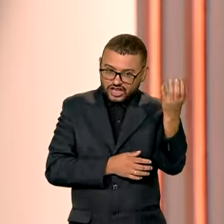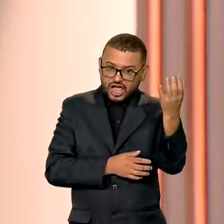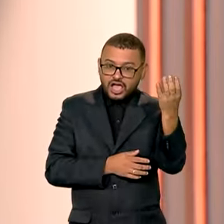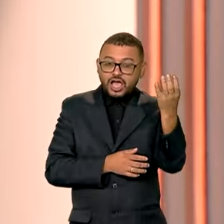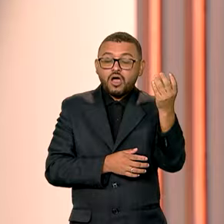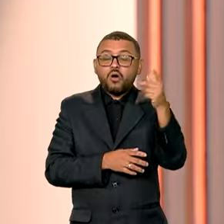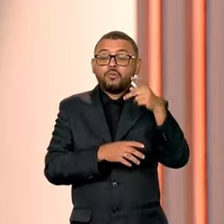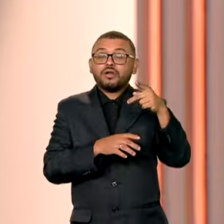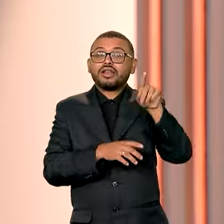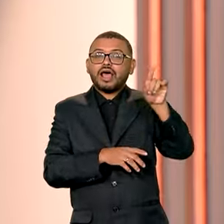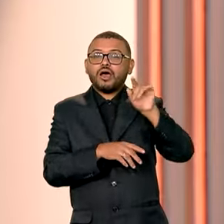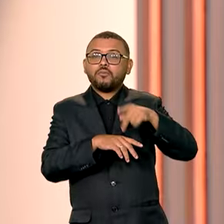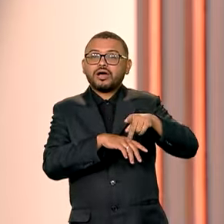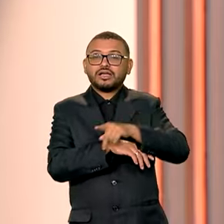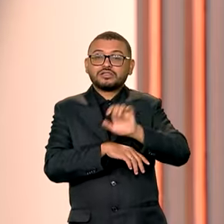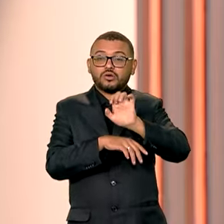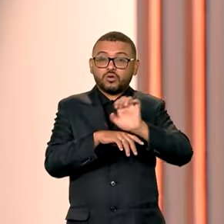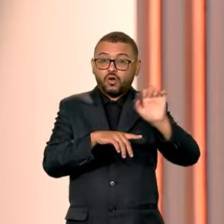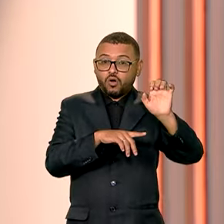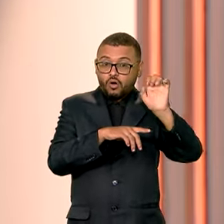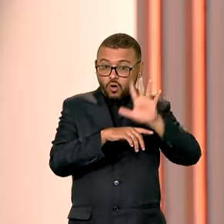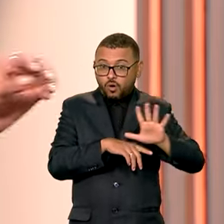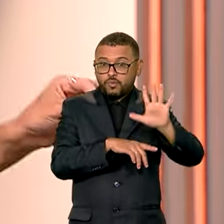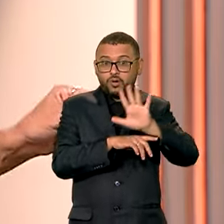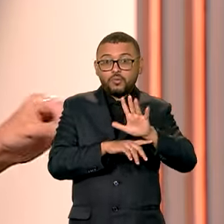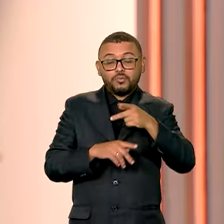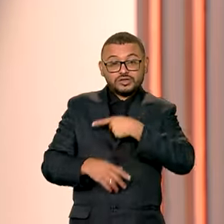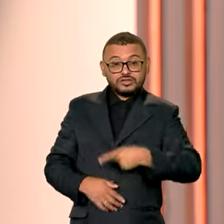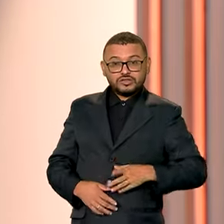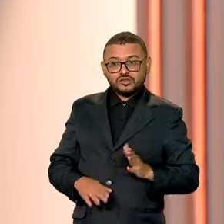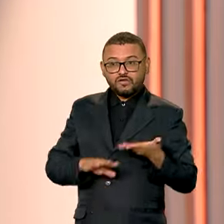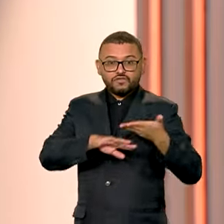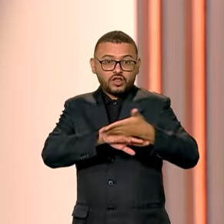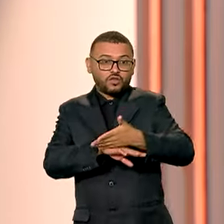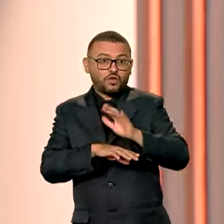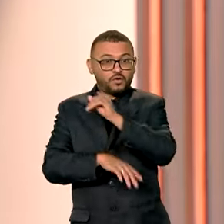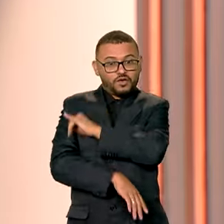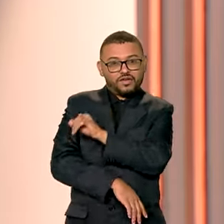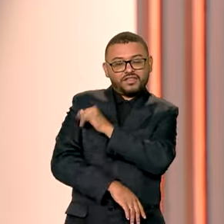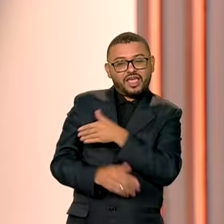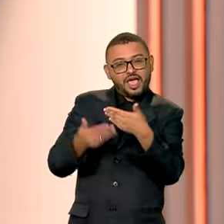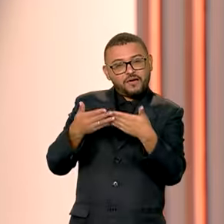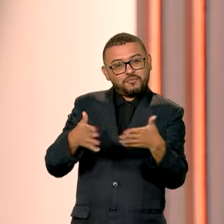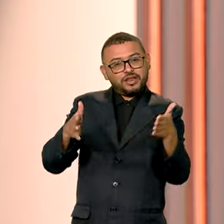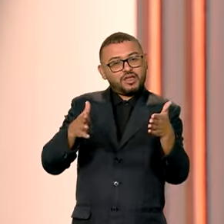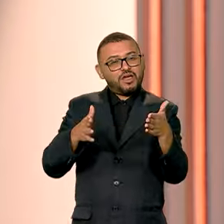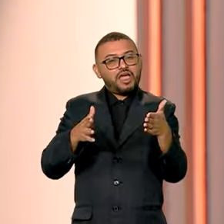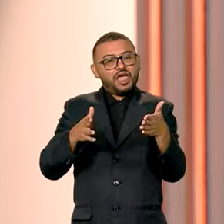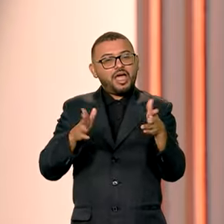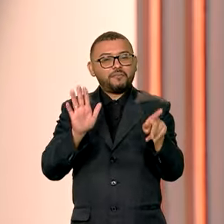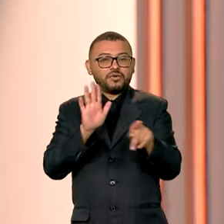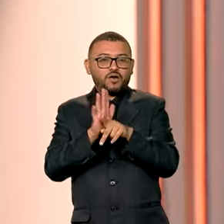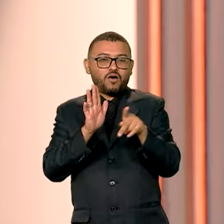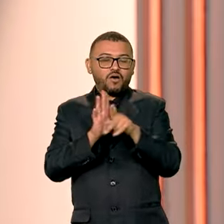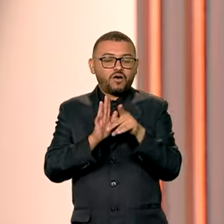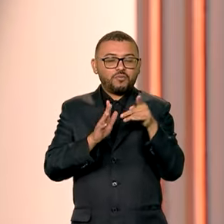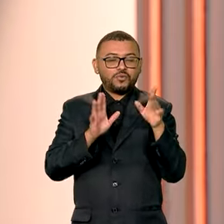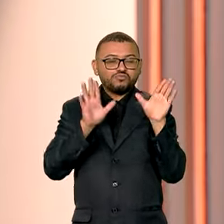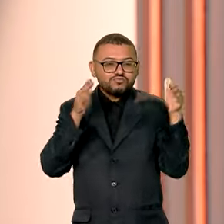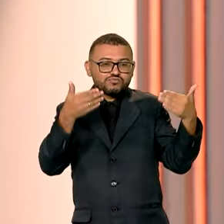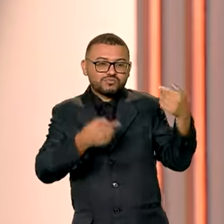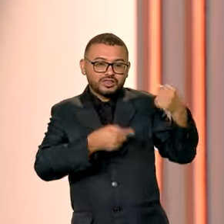visita oficial à Europa, o presidente Lula participou agora há pouco, no Rio de Janeiro, da abertura de um fórum que debate